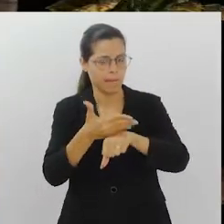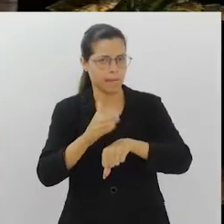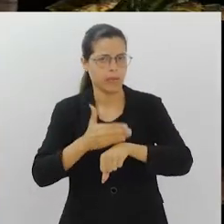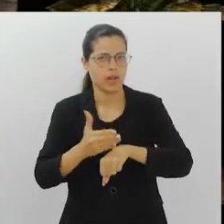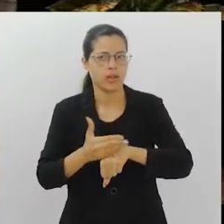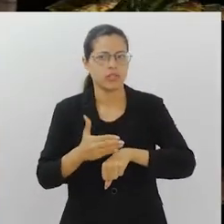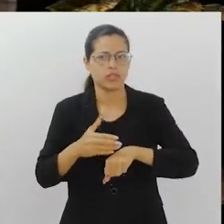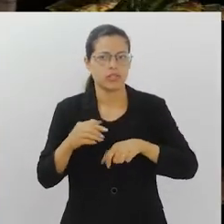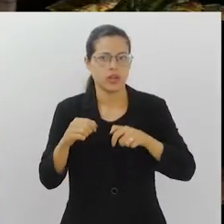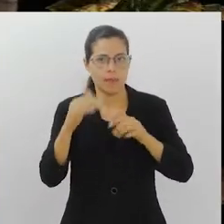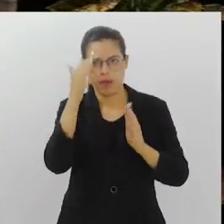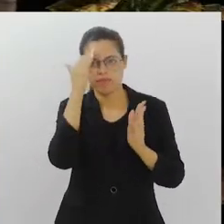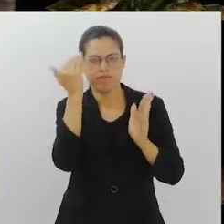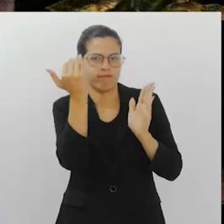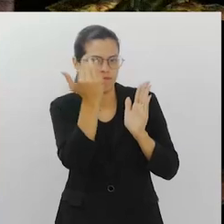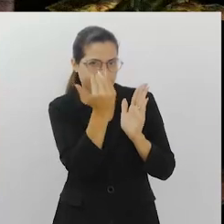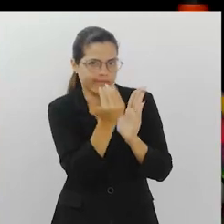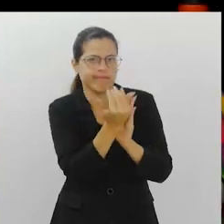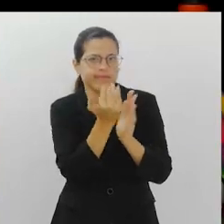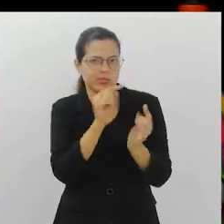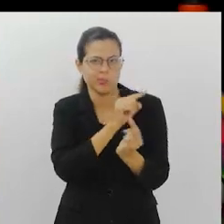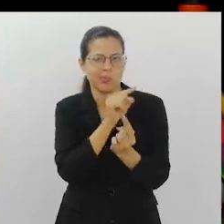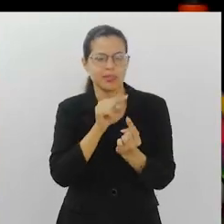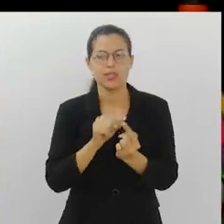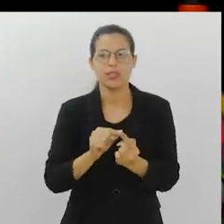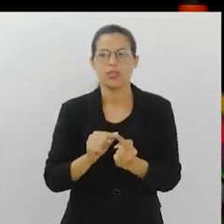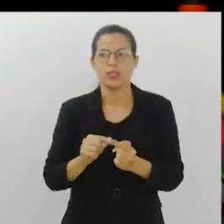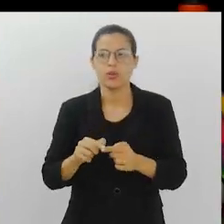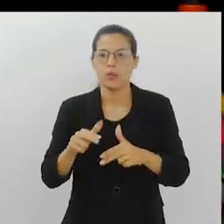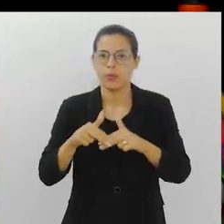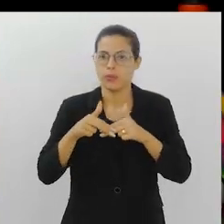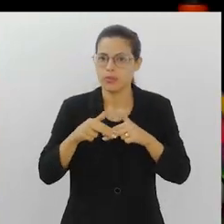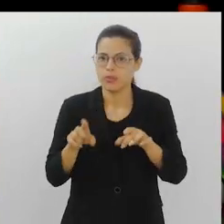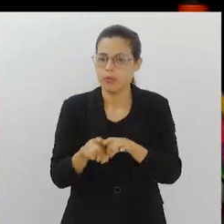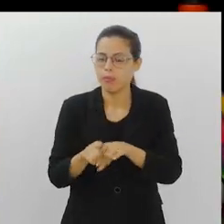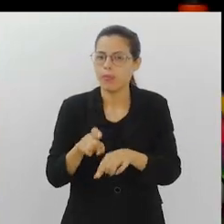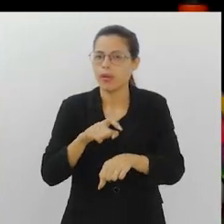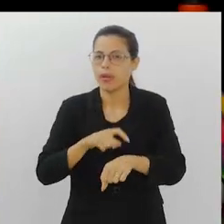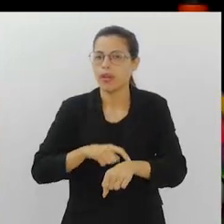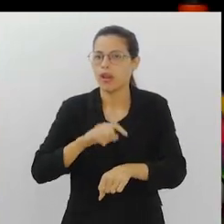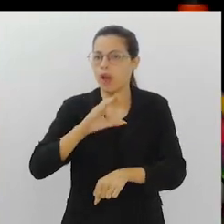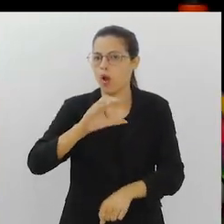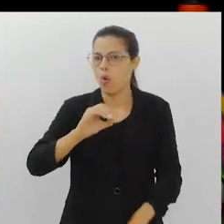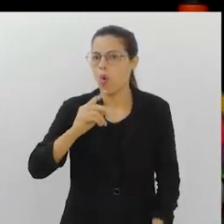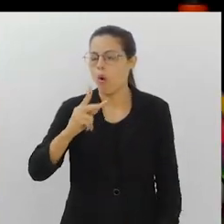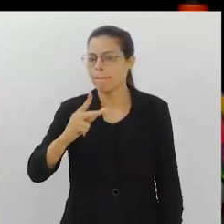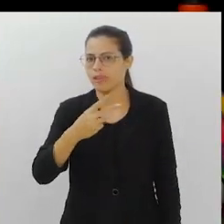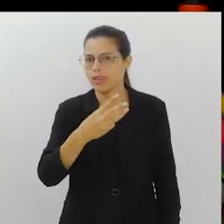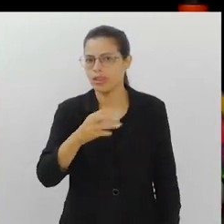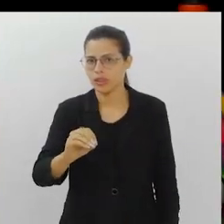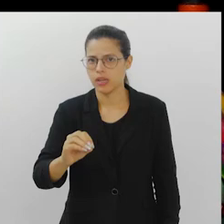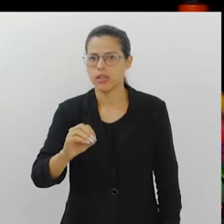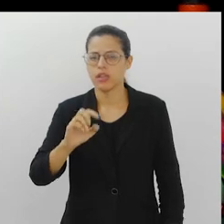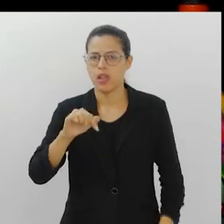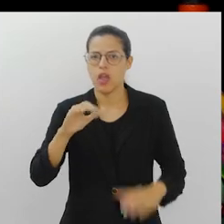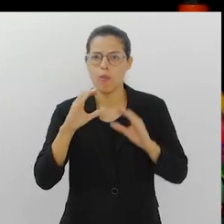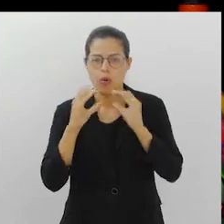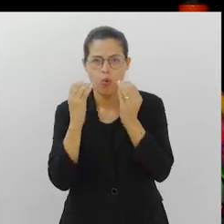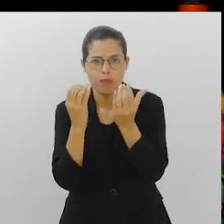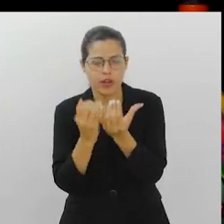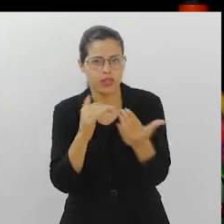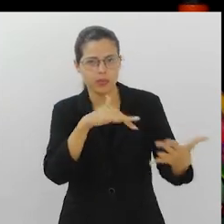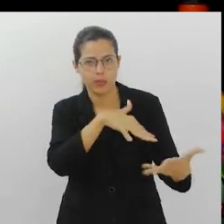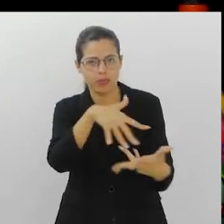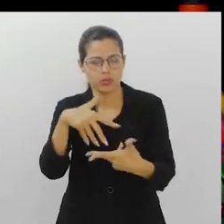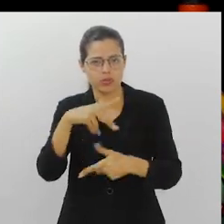efetivamente cumprir esses requisitos. Com certeza. É por isso que também, nesse momento, está acontecendo a COP30, que é uma conferência mundial onde os países